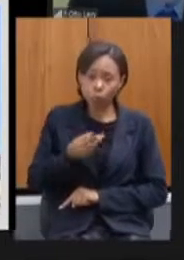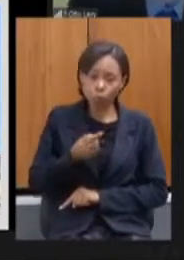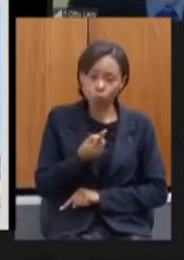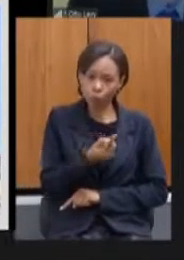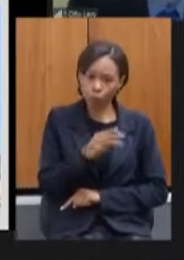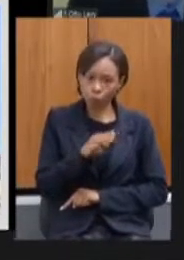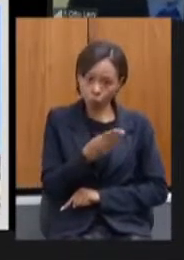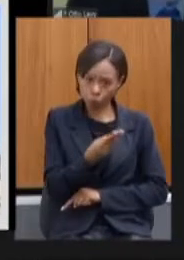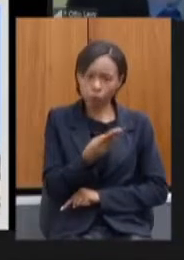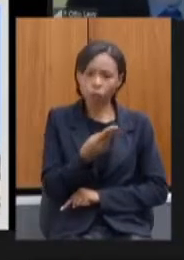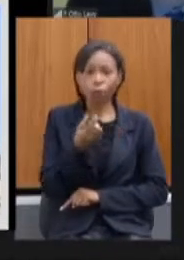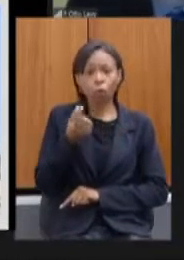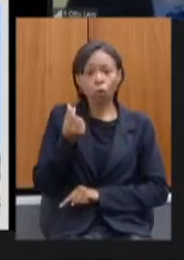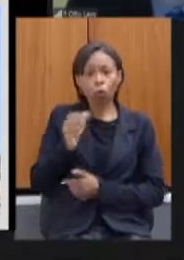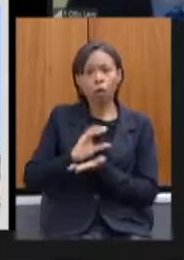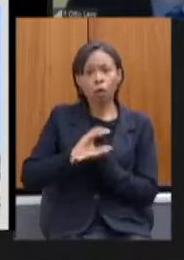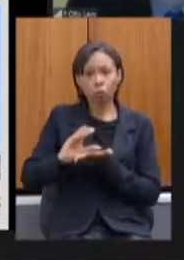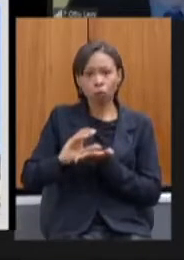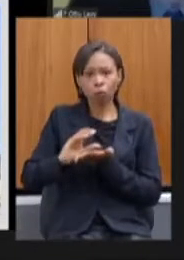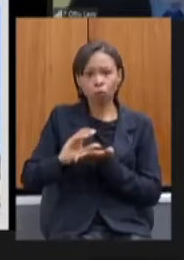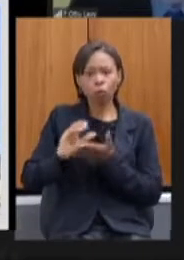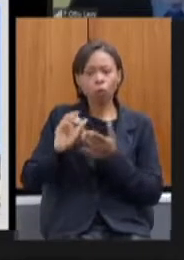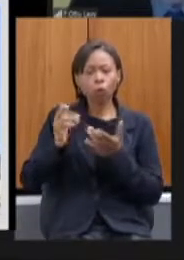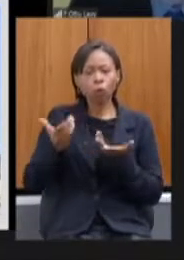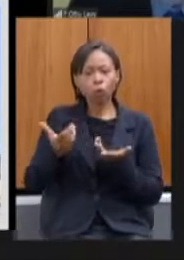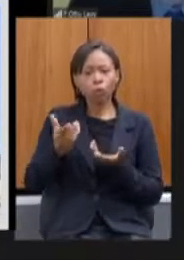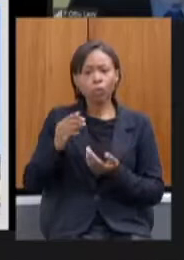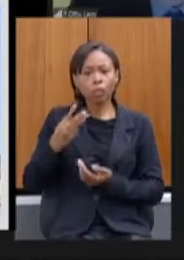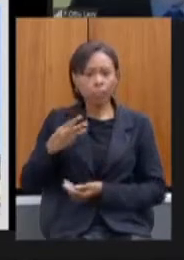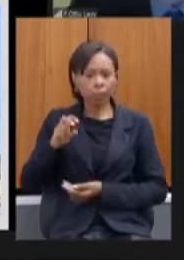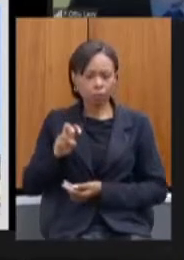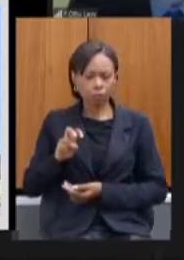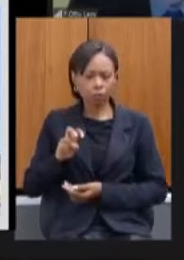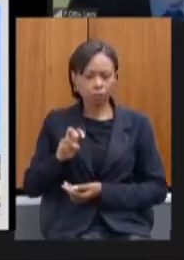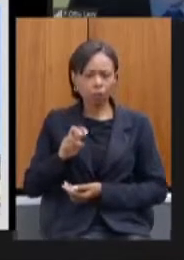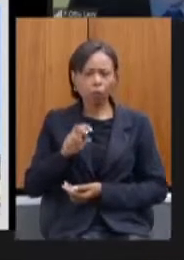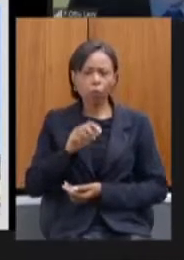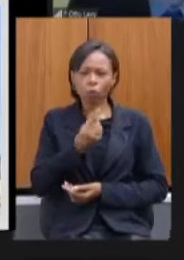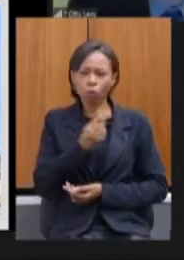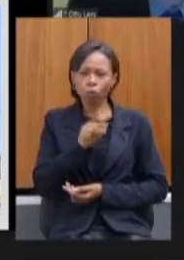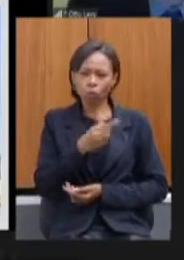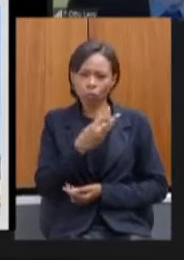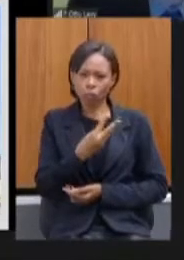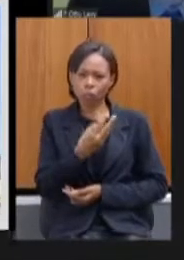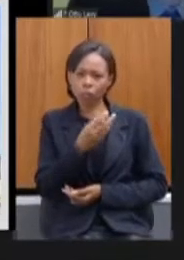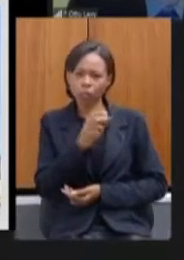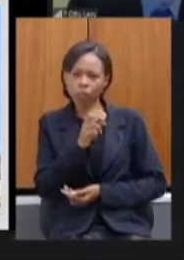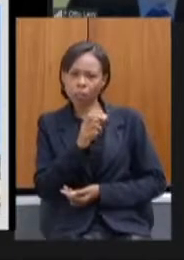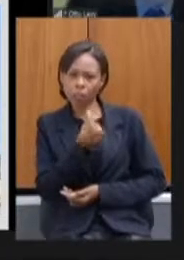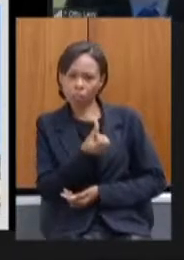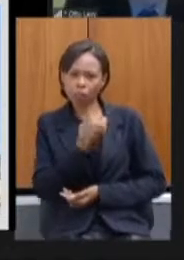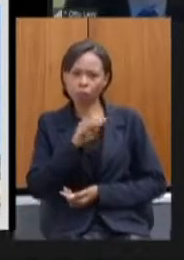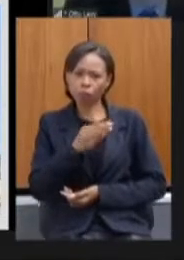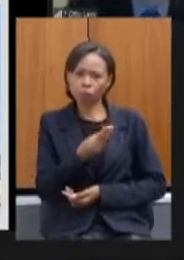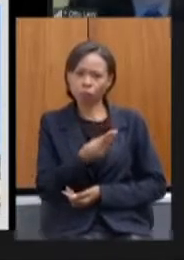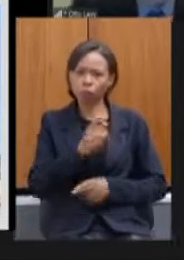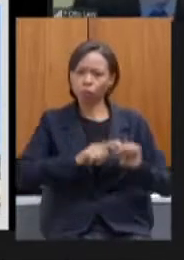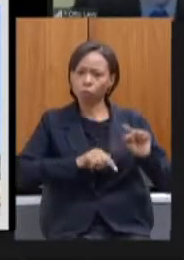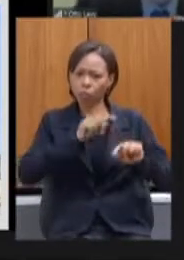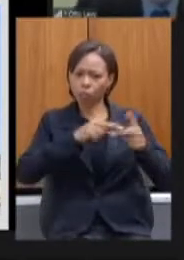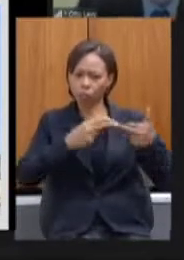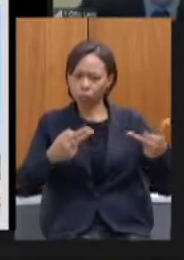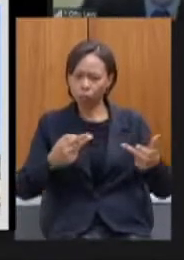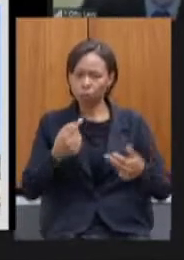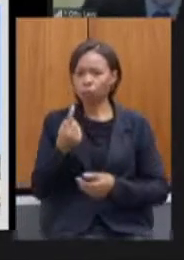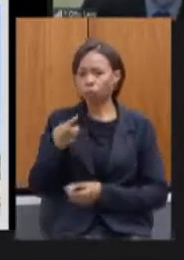sendo 1,83 milhões em materiais insumos e equipamentos e 1,52 milhões em